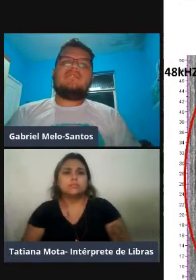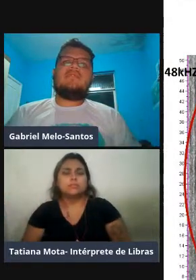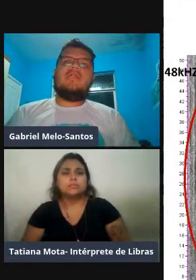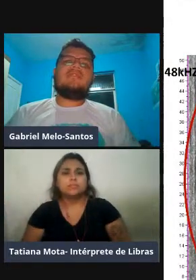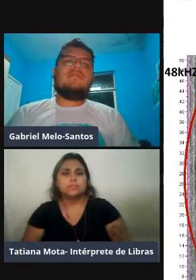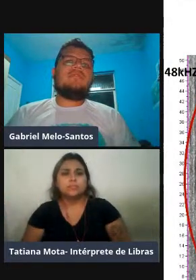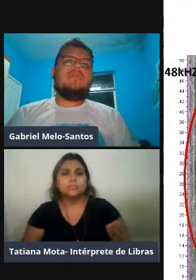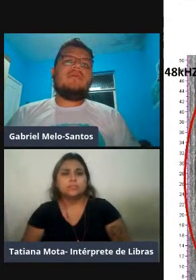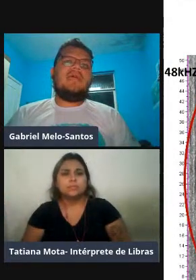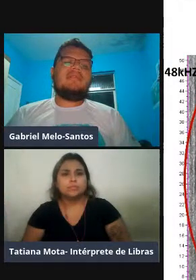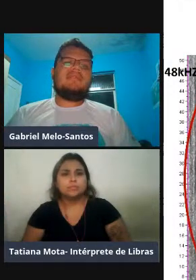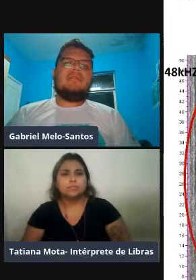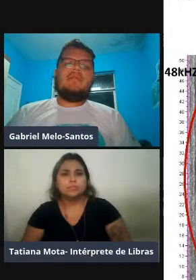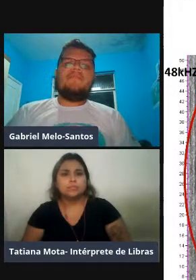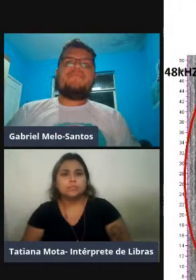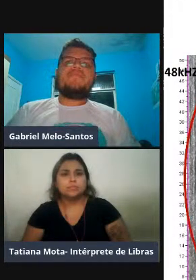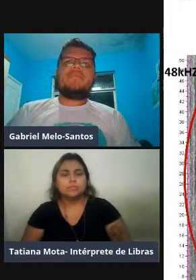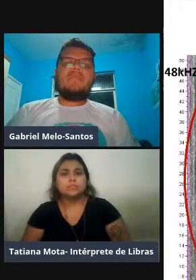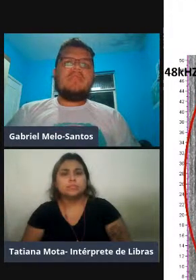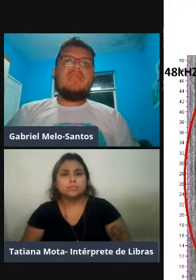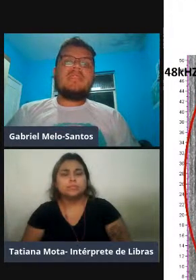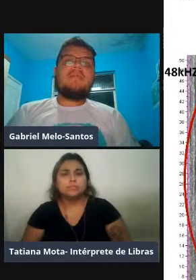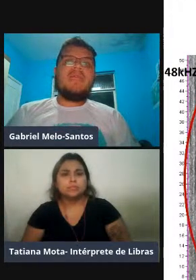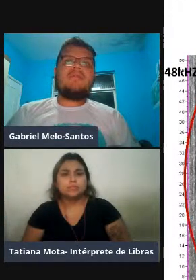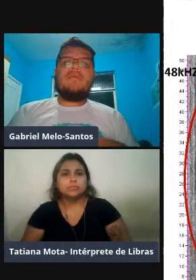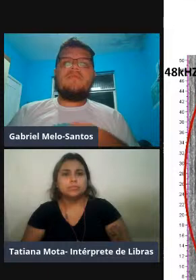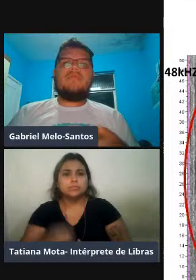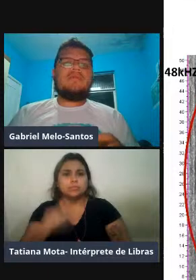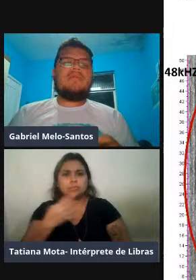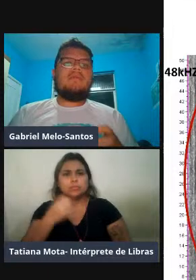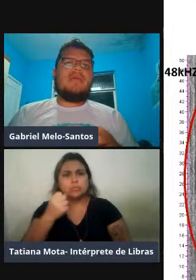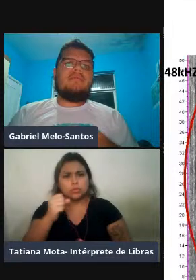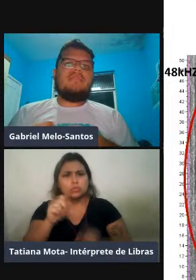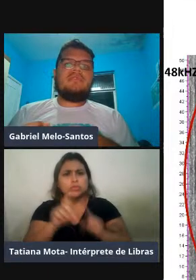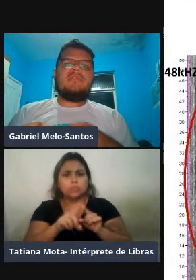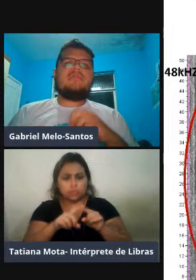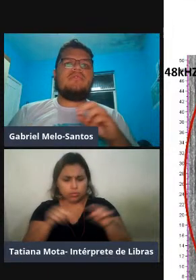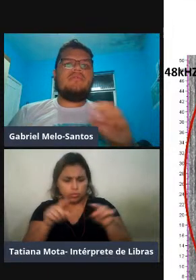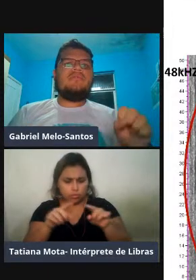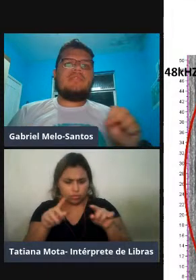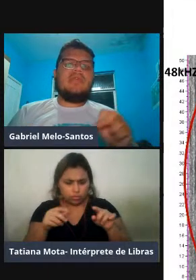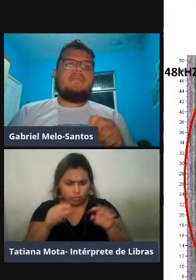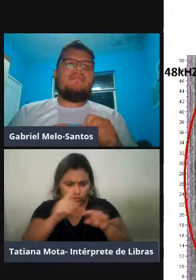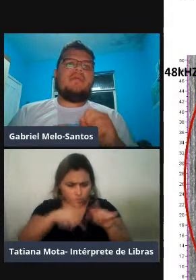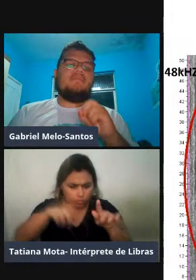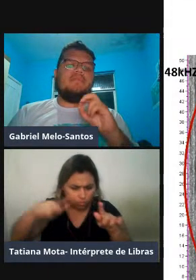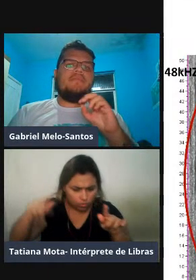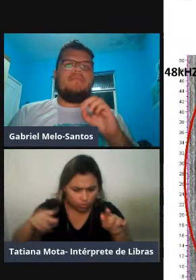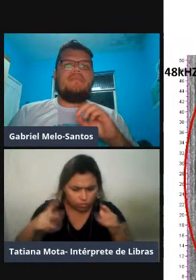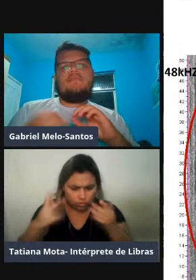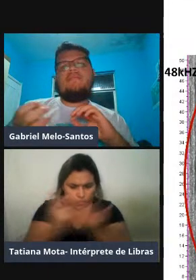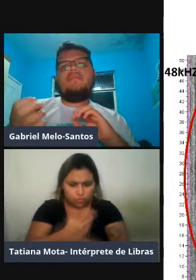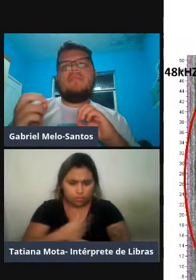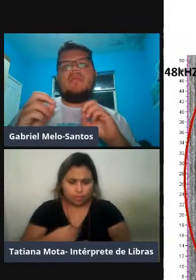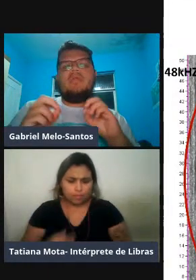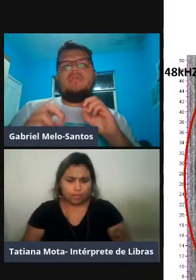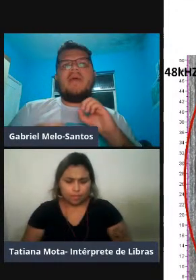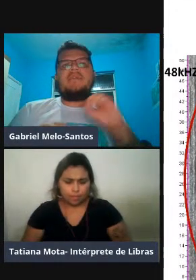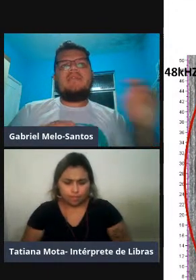ela pode ser de 48 kHz, e também era um golfinho que a gente tinha estudos, né, de